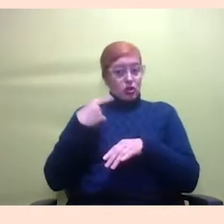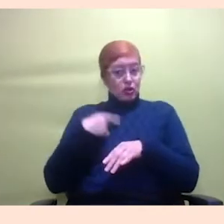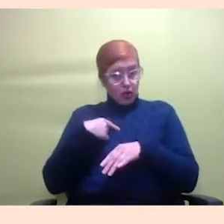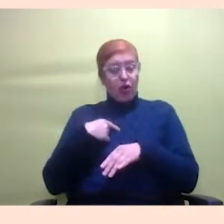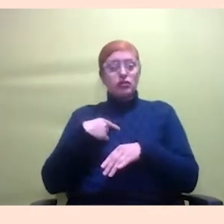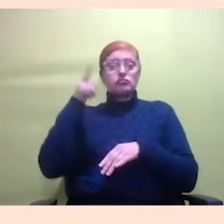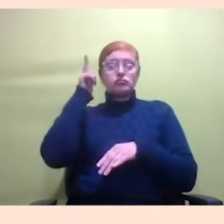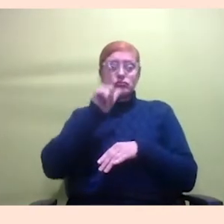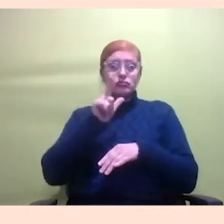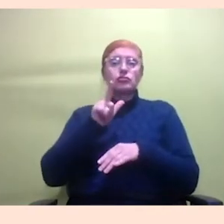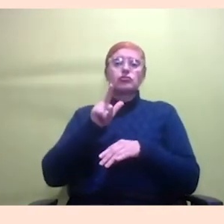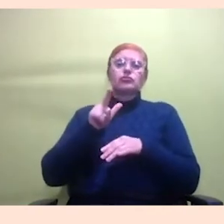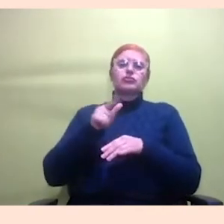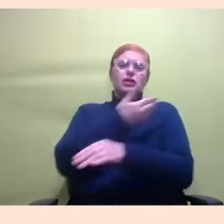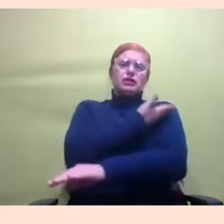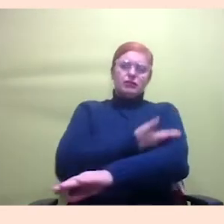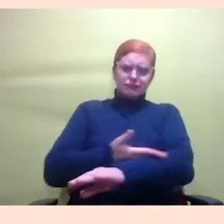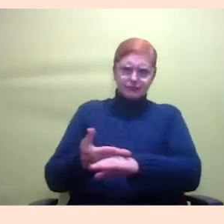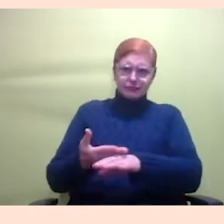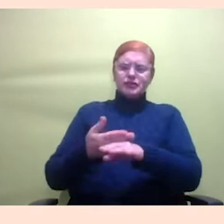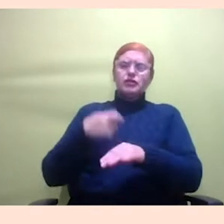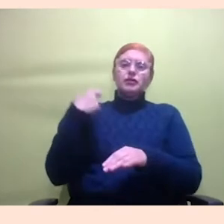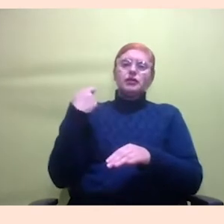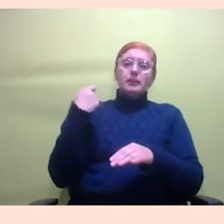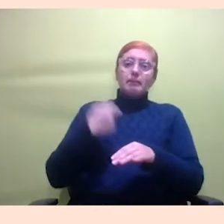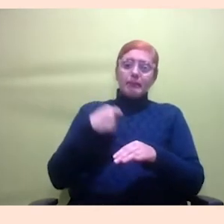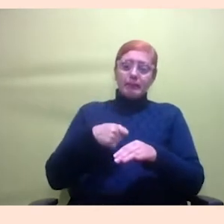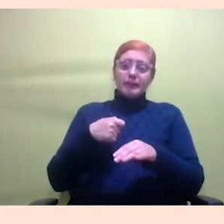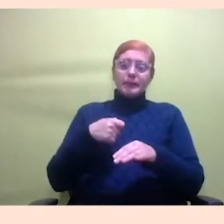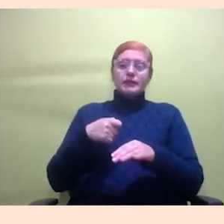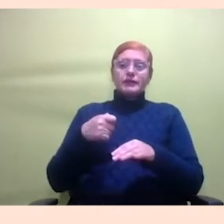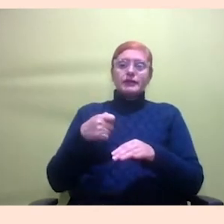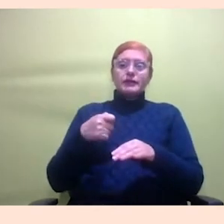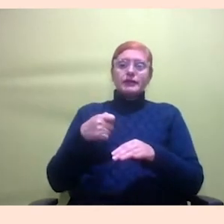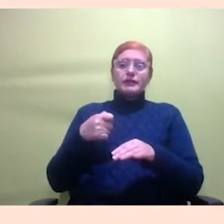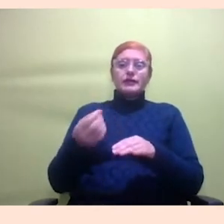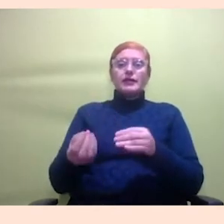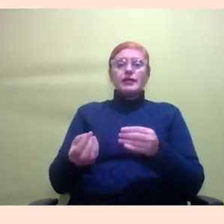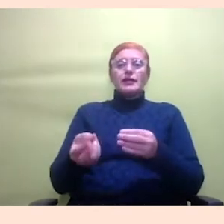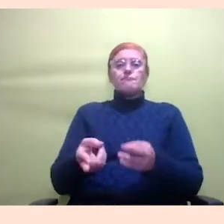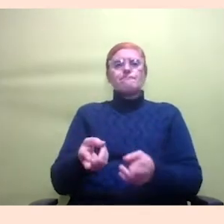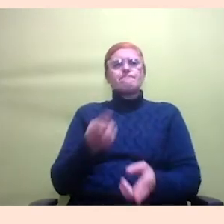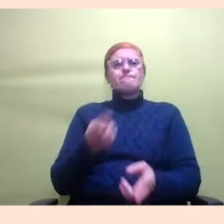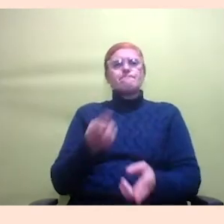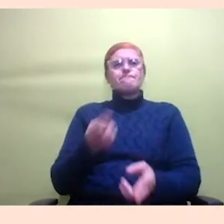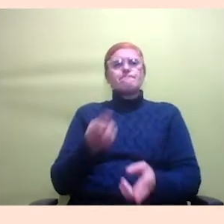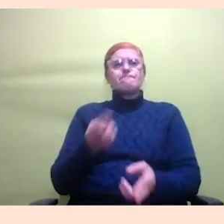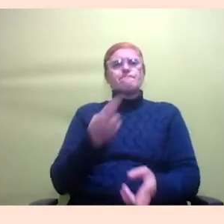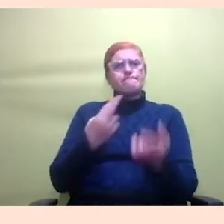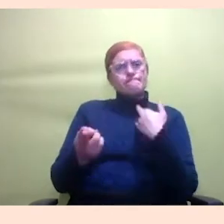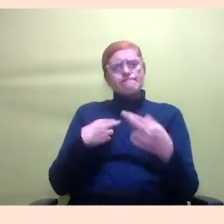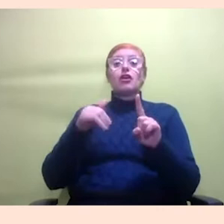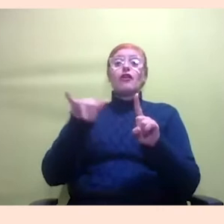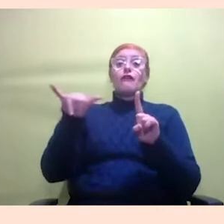não tenha dimensão. A gente tem começado a receber demandas de mulheres, vítimas de violência, por exemplo, querendo saber sobre seus direitos que são analfabetas.